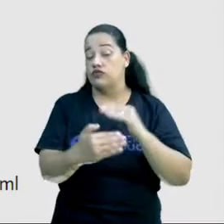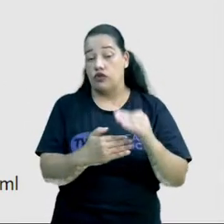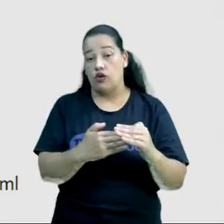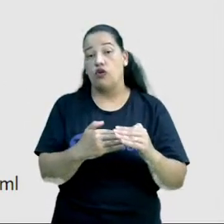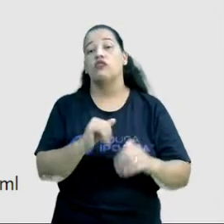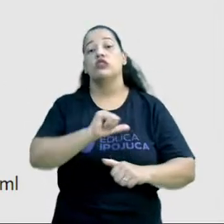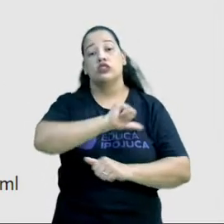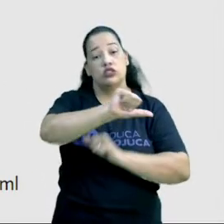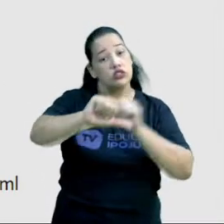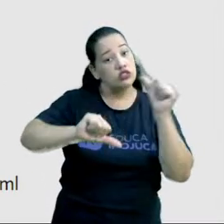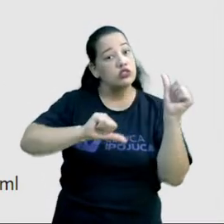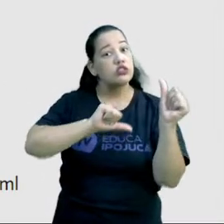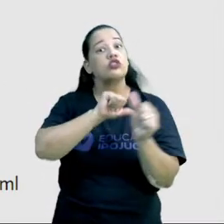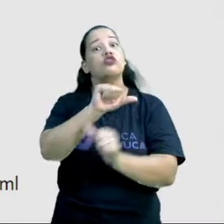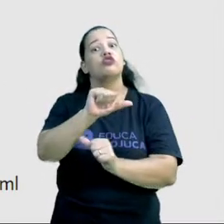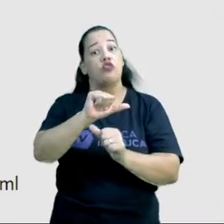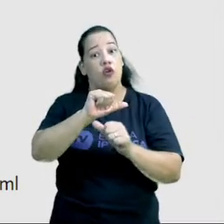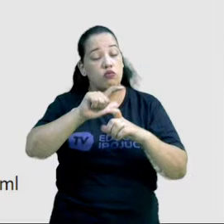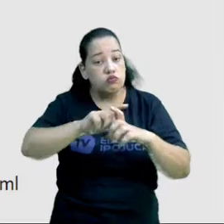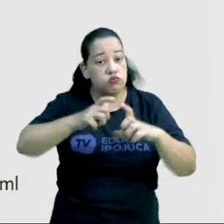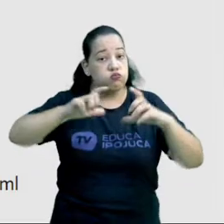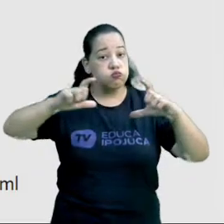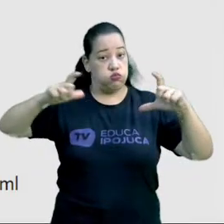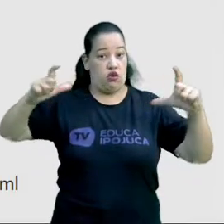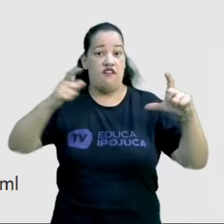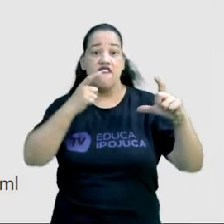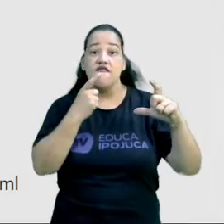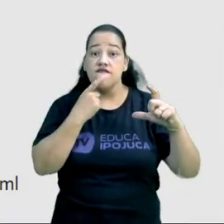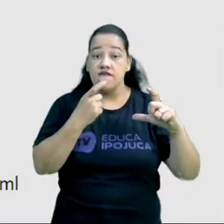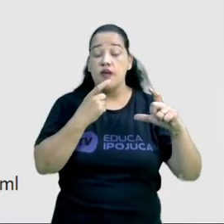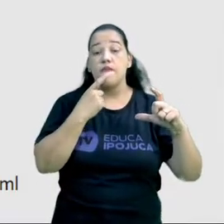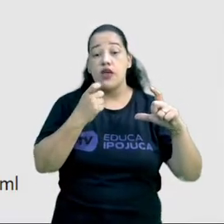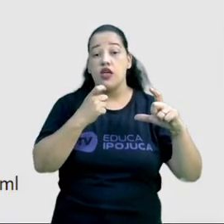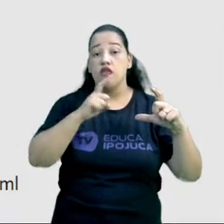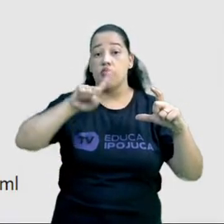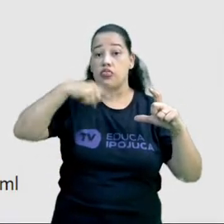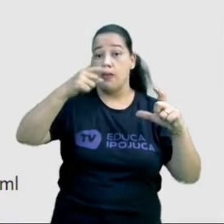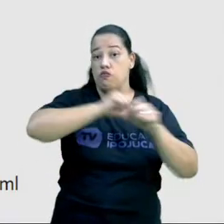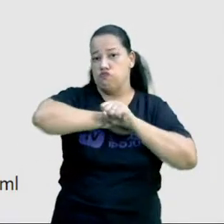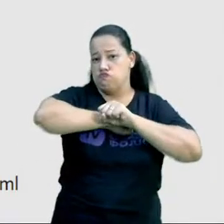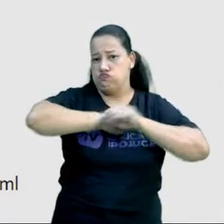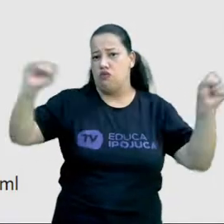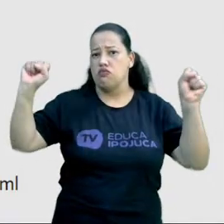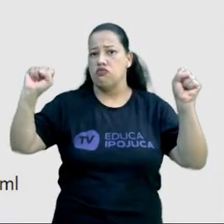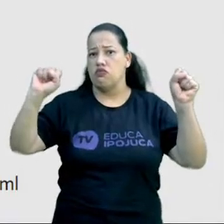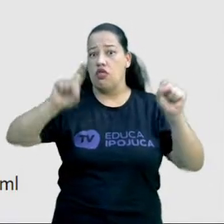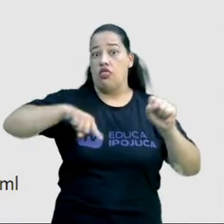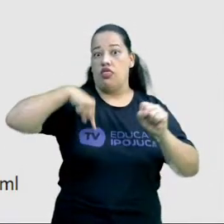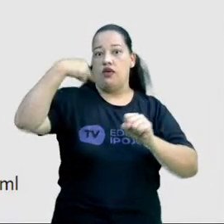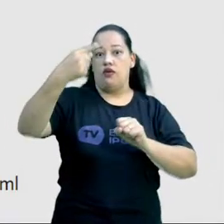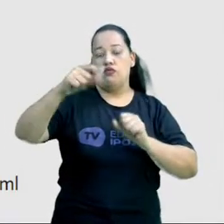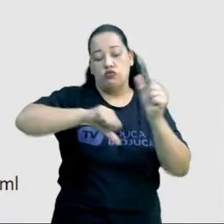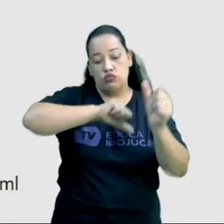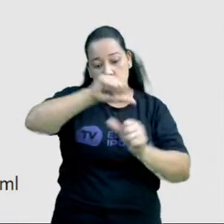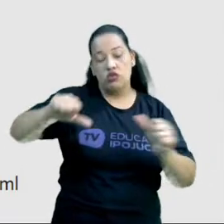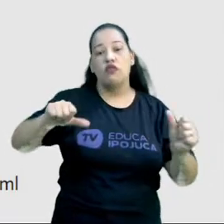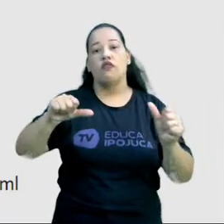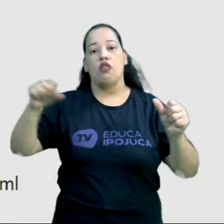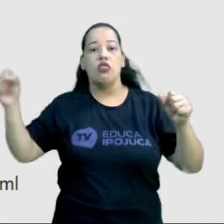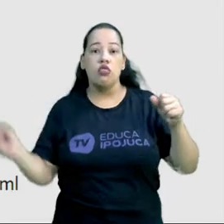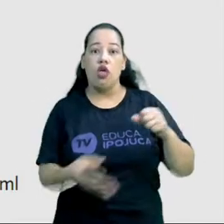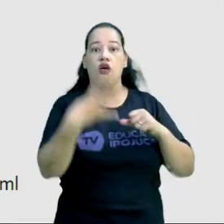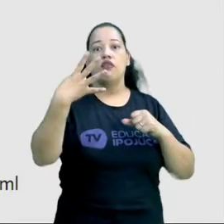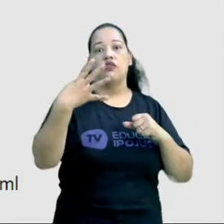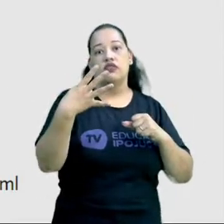Ela se transforma no supergigante vermelha, explode, virando uma supernova. Quando ela explode, virando uma